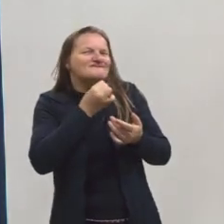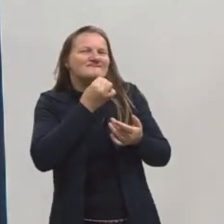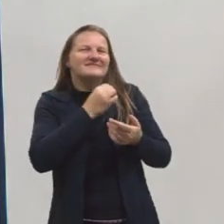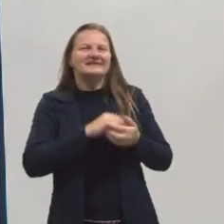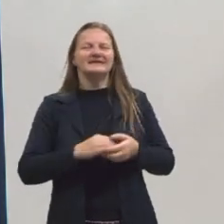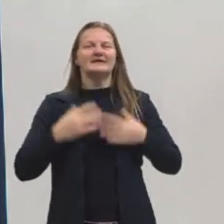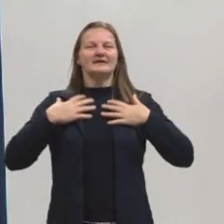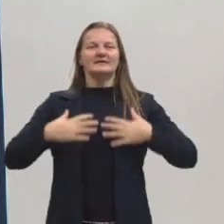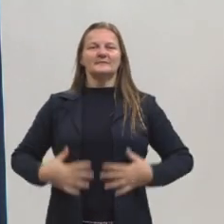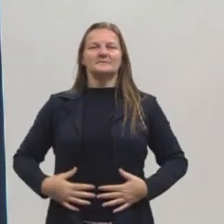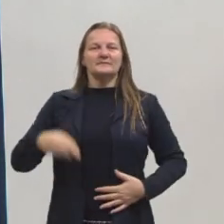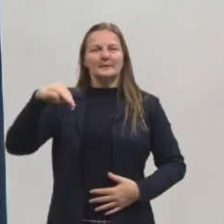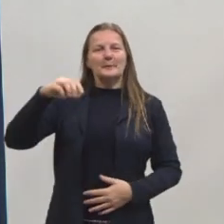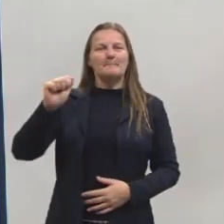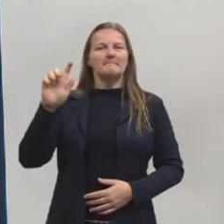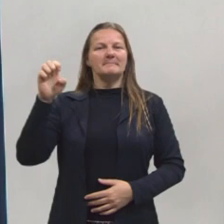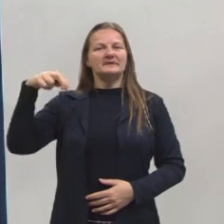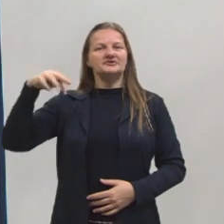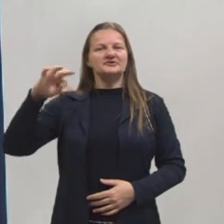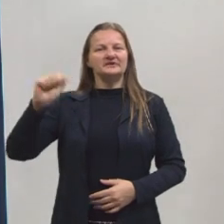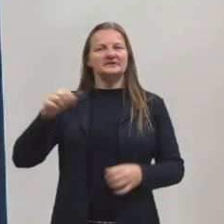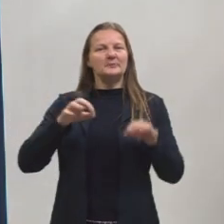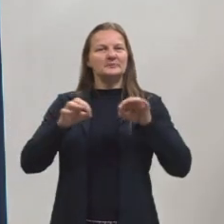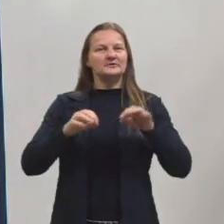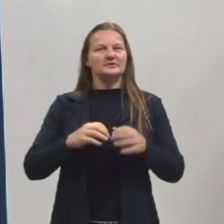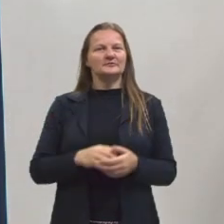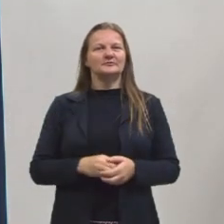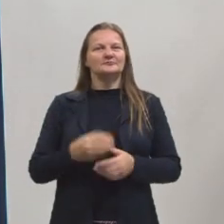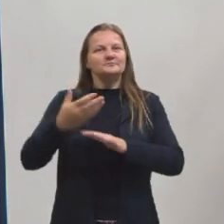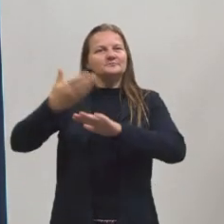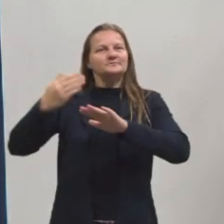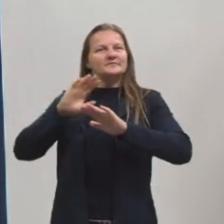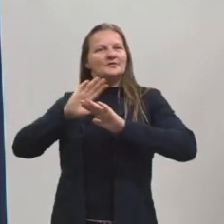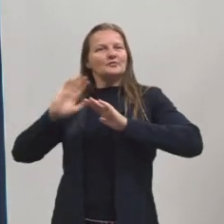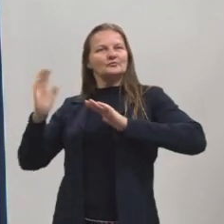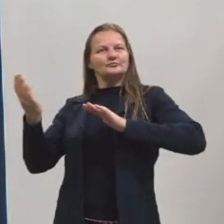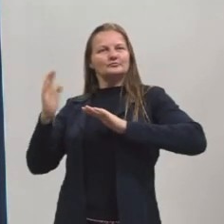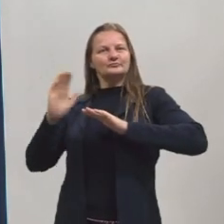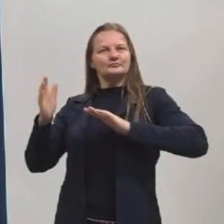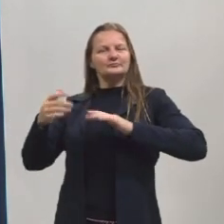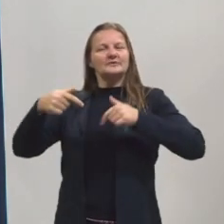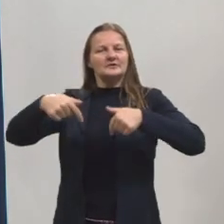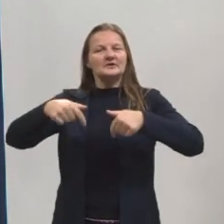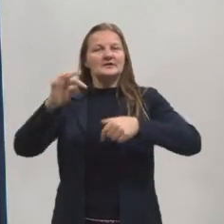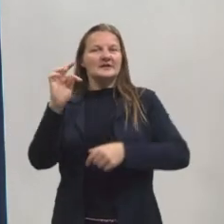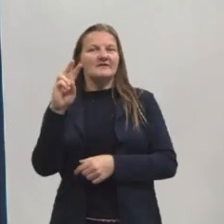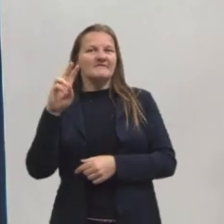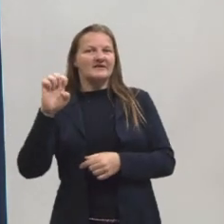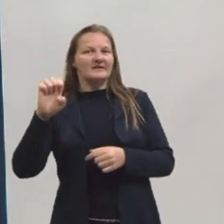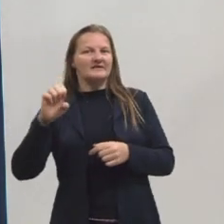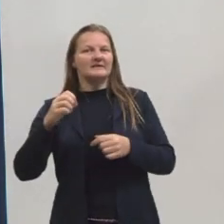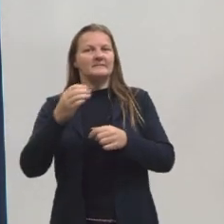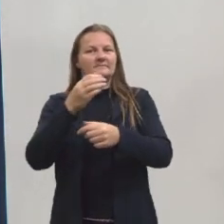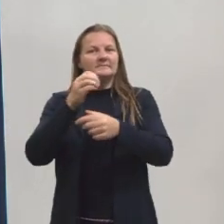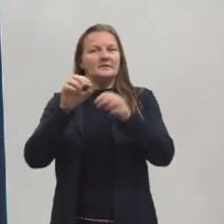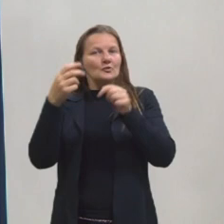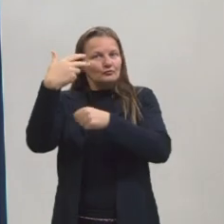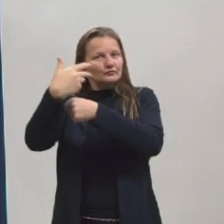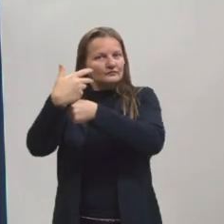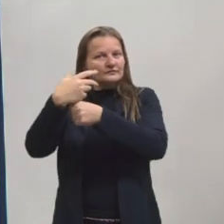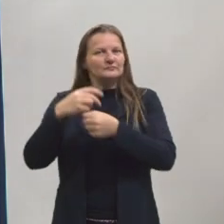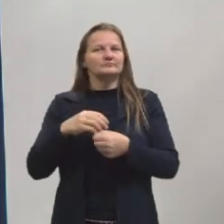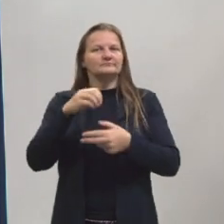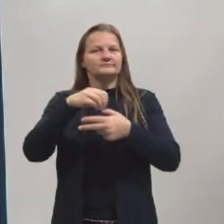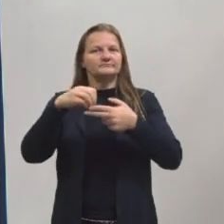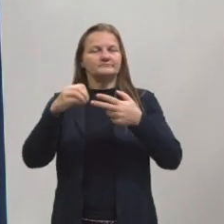estou com a camiseta magenta do projeto e aqui atrás o quadro branco no nosso estúdio da TVE, onde a gente grava o pré-ENEM. E